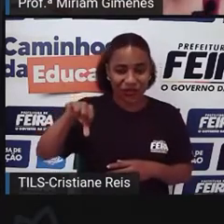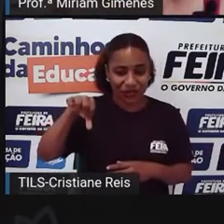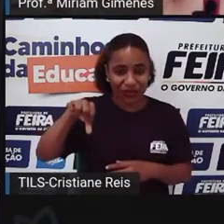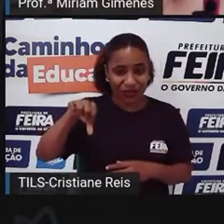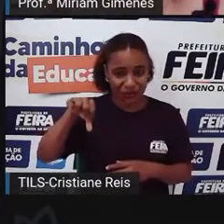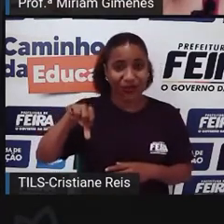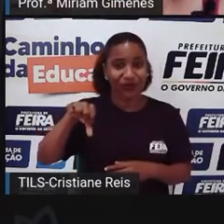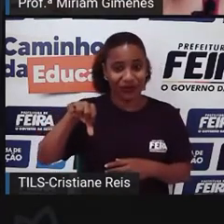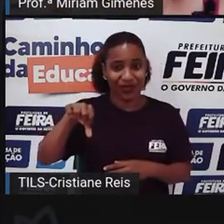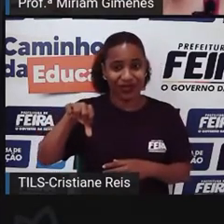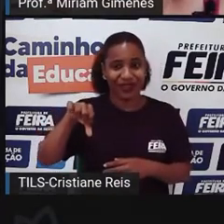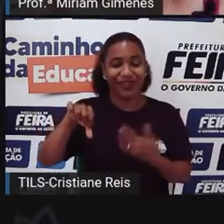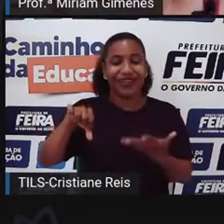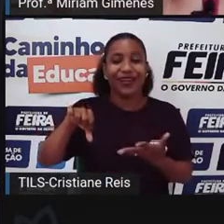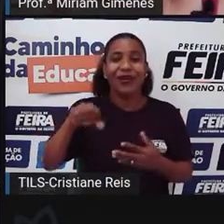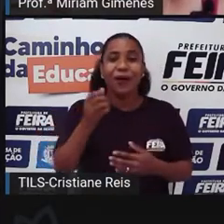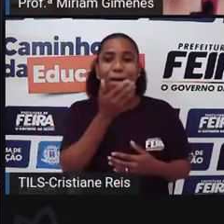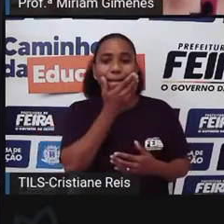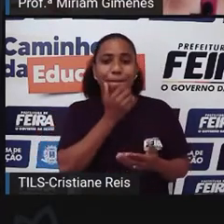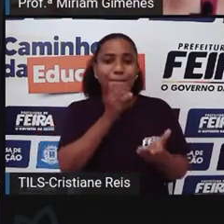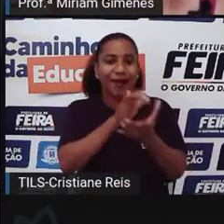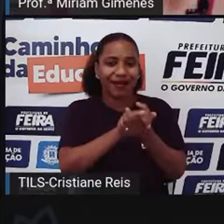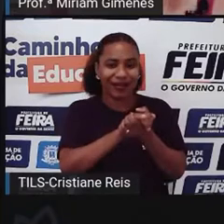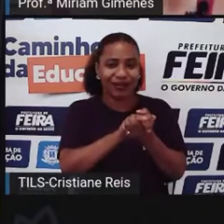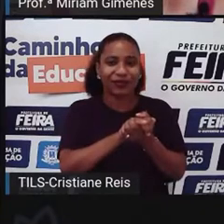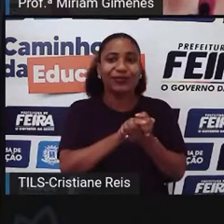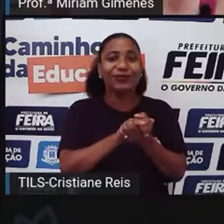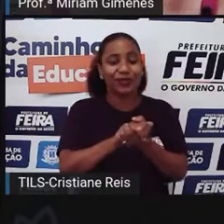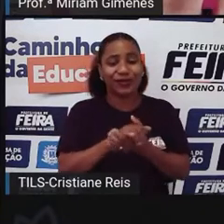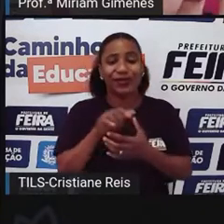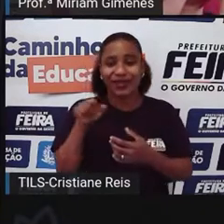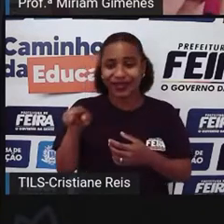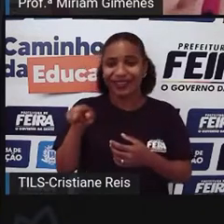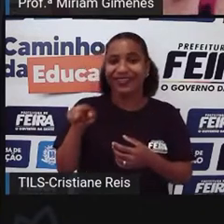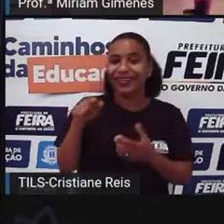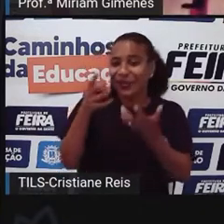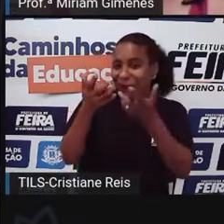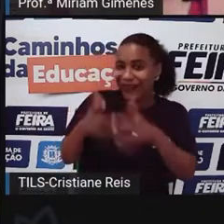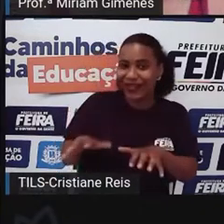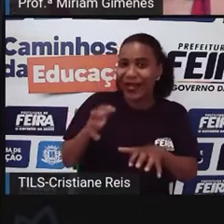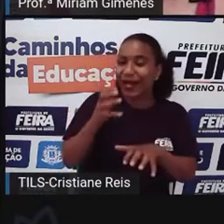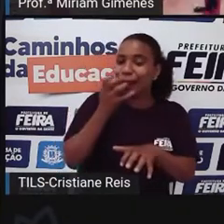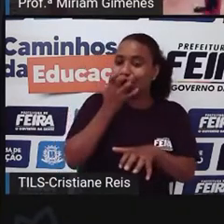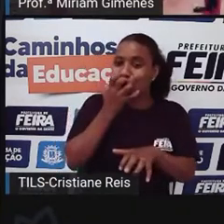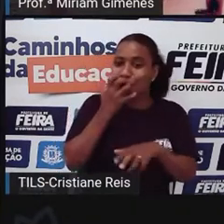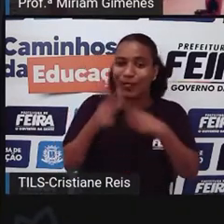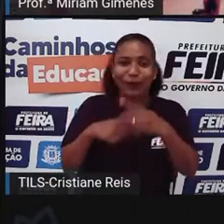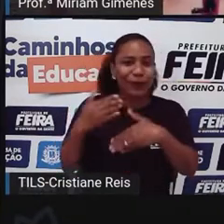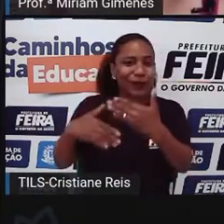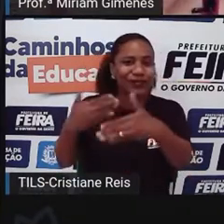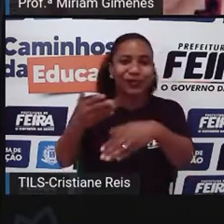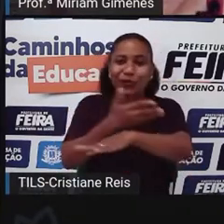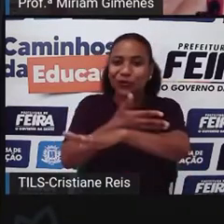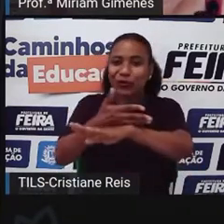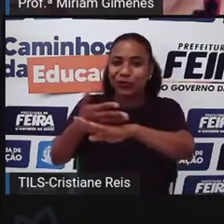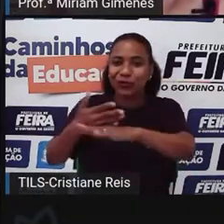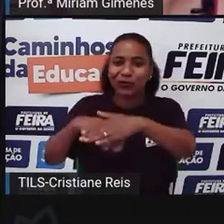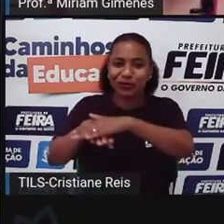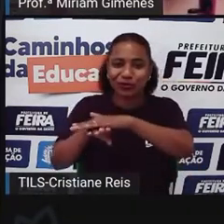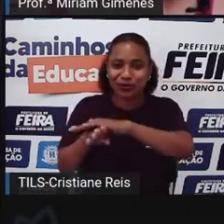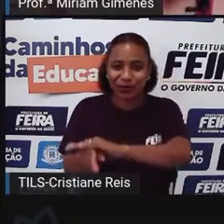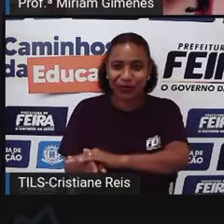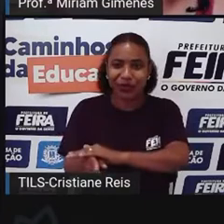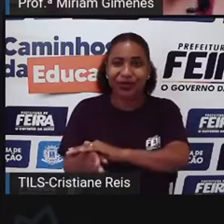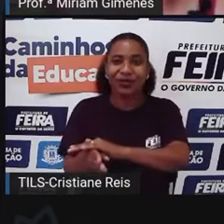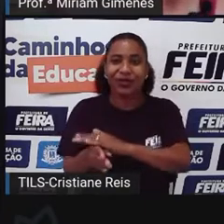Tão apegado com o meu cachorro Porque eu falei Meu Deus, se o Fluke morre O Marco morre junto Inclusive, o Marco tem depressão